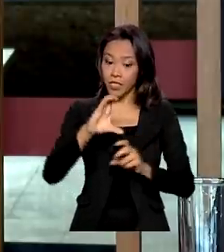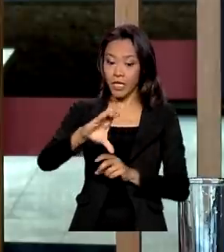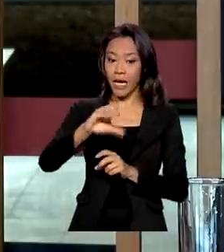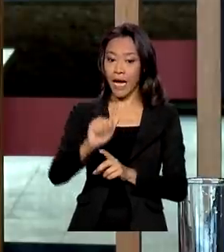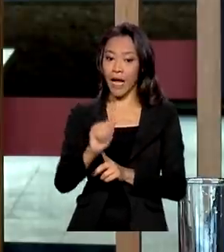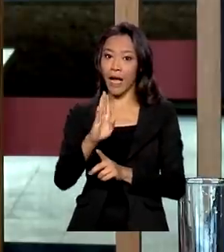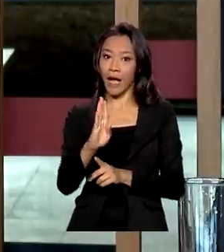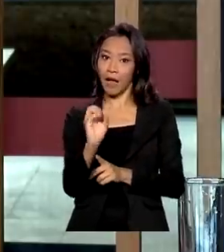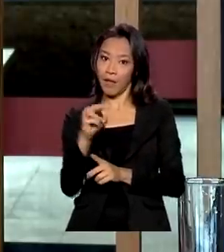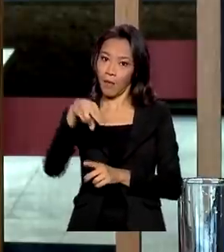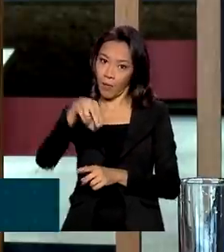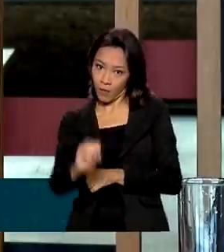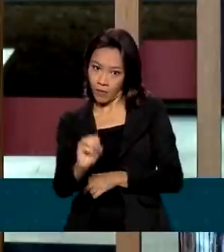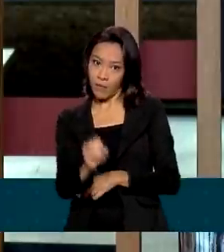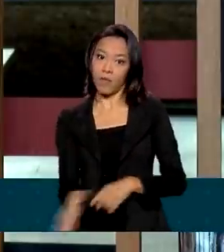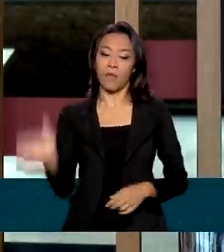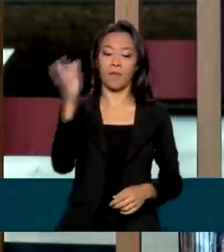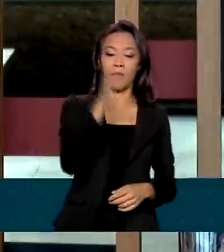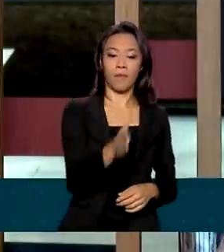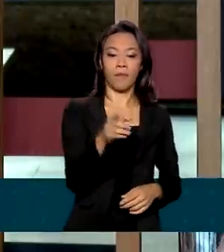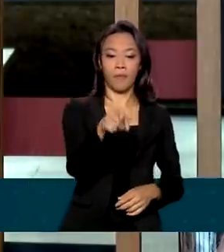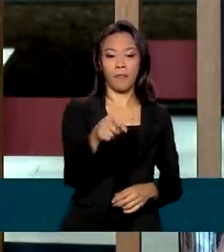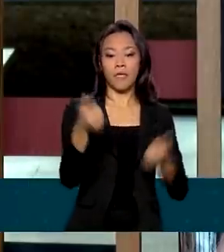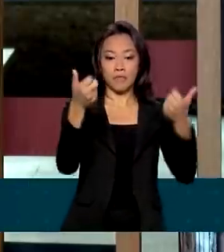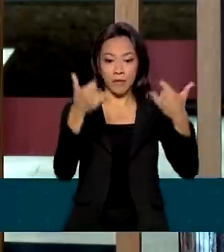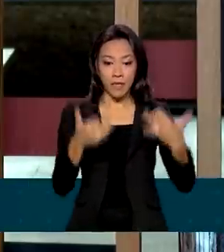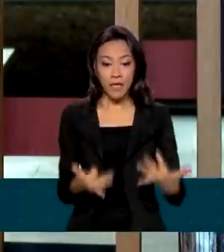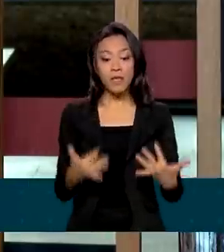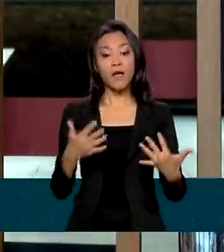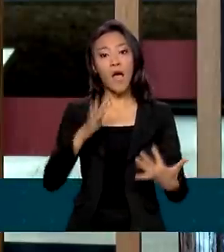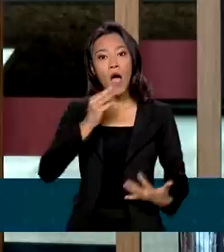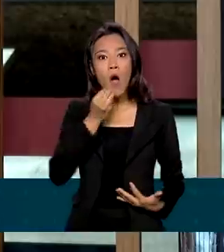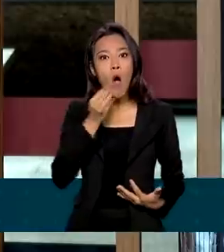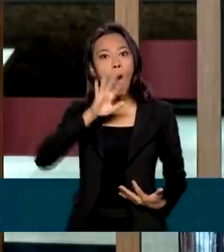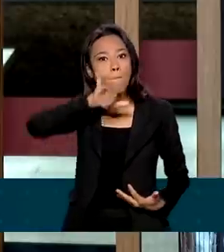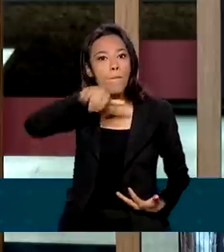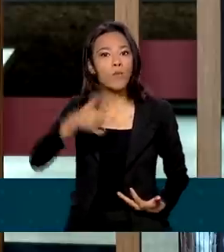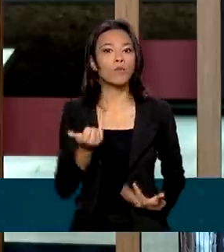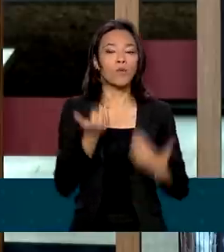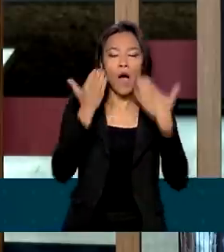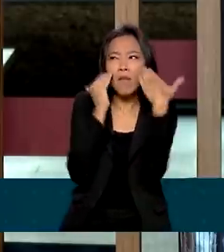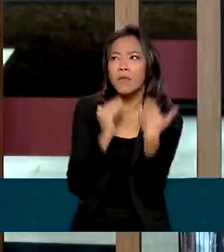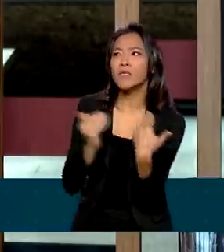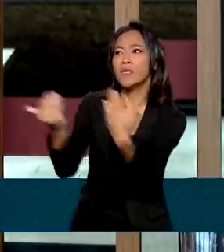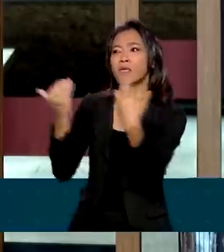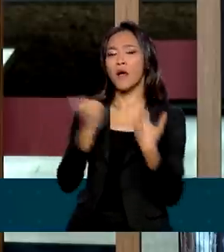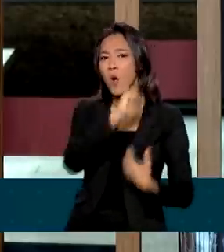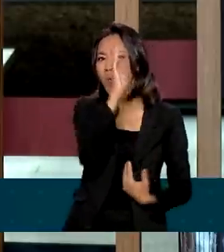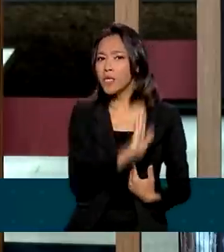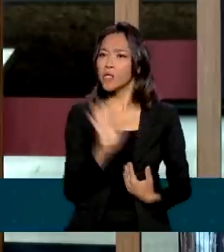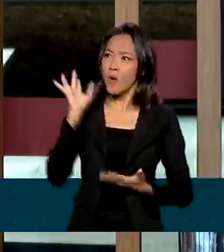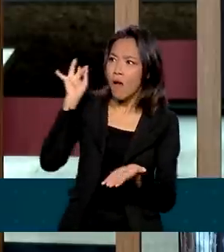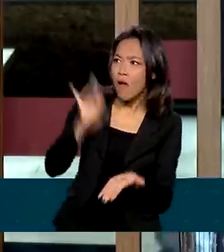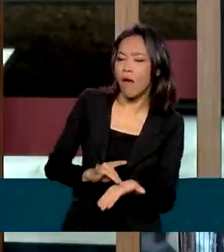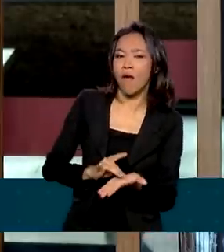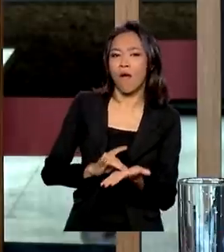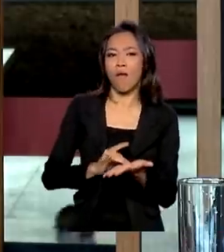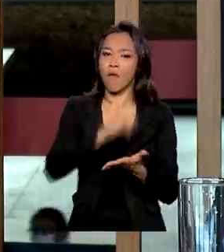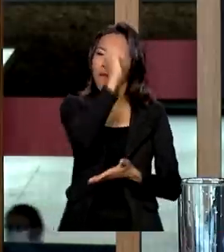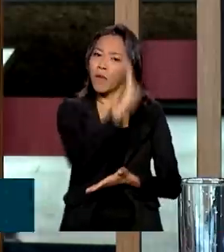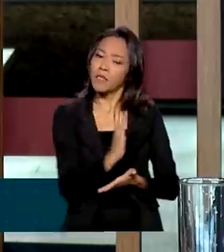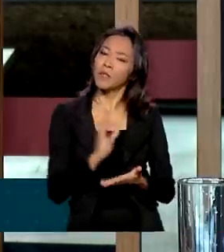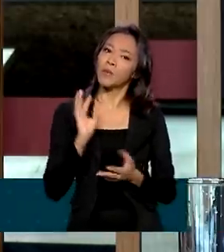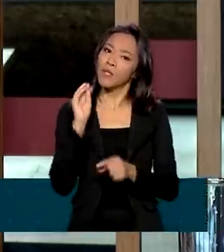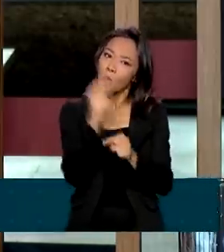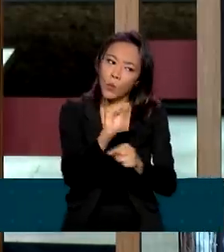Entendemos ela uma oportunidade para a gente mostrar, sim, um Brasil real, um Brasil que cuida, um Brasil que cuida